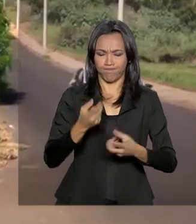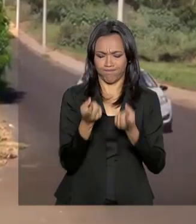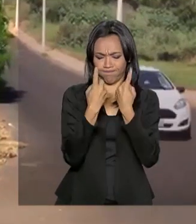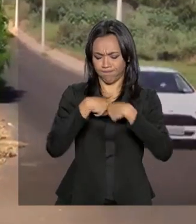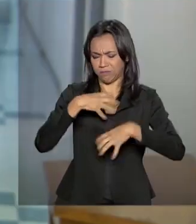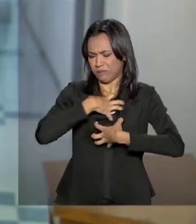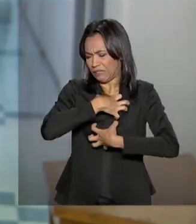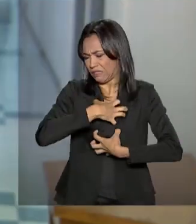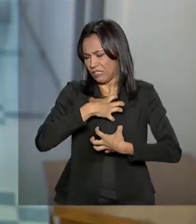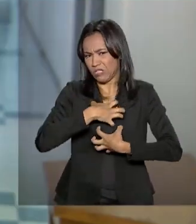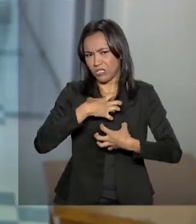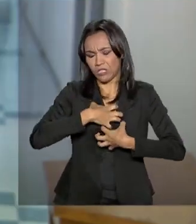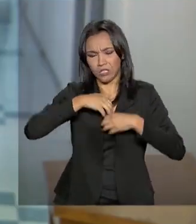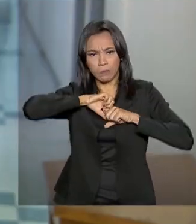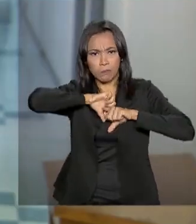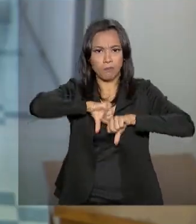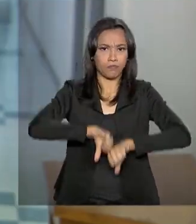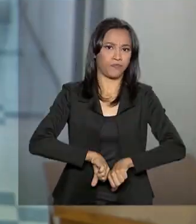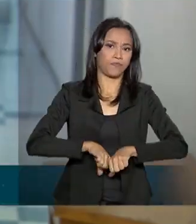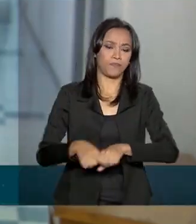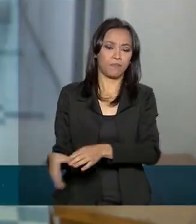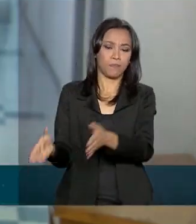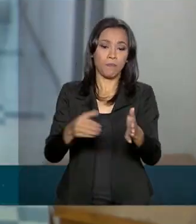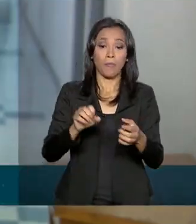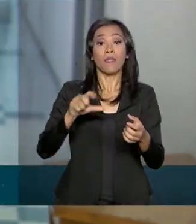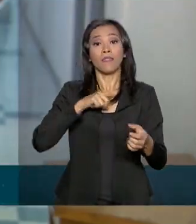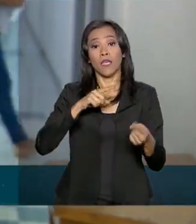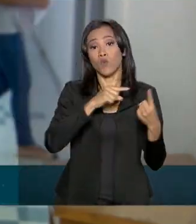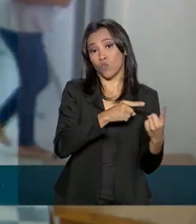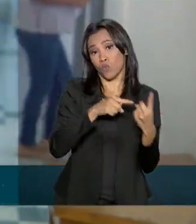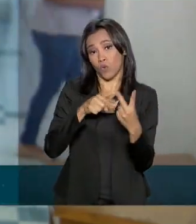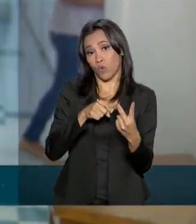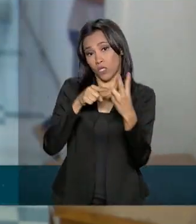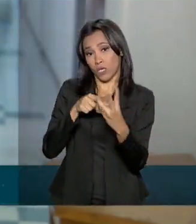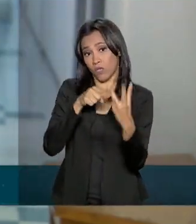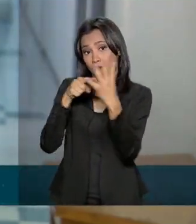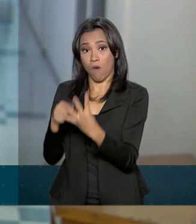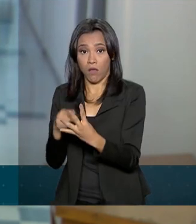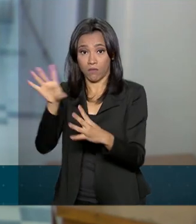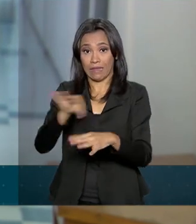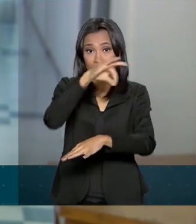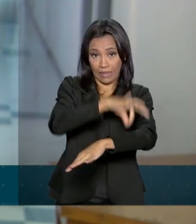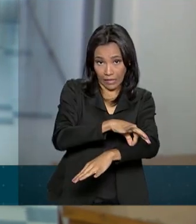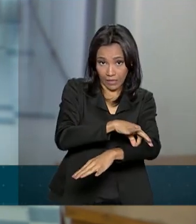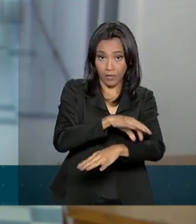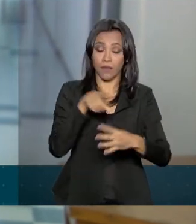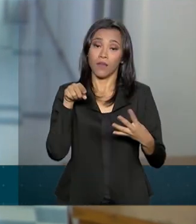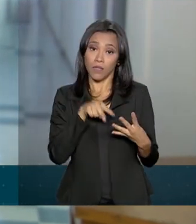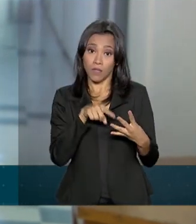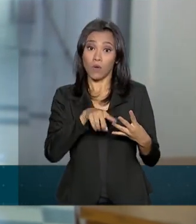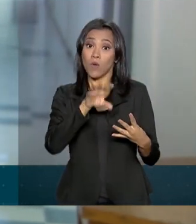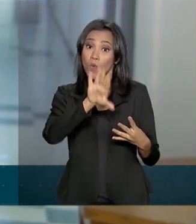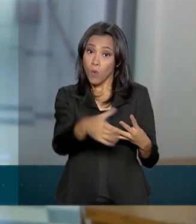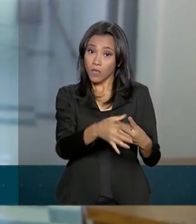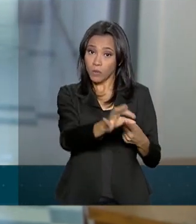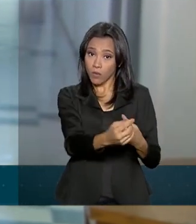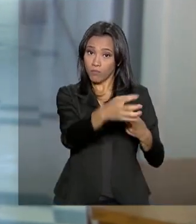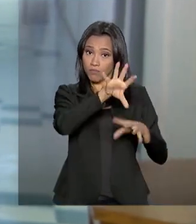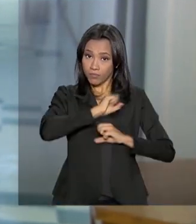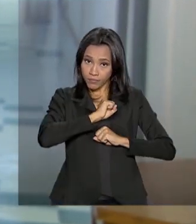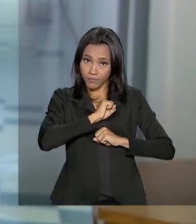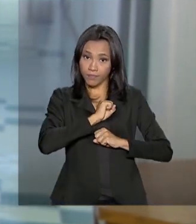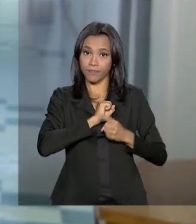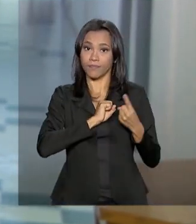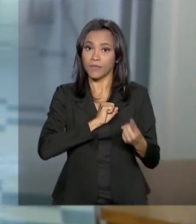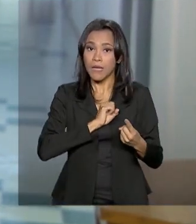graves. Nós temos quatro sorotipos de dengue. Dengue 1, 2, 3 e 4. Uma vez infectado por um sorotipo, eu fico imune a esse sorotipo. Só